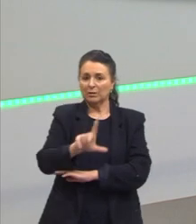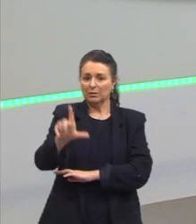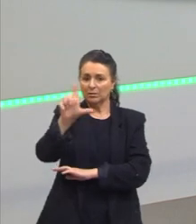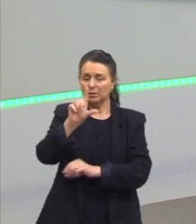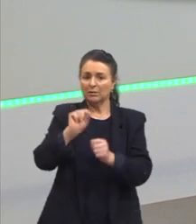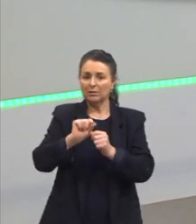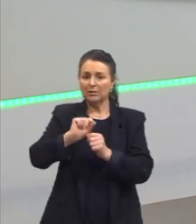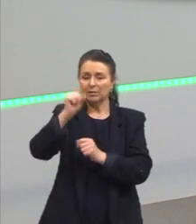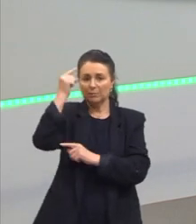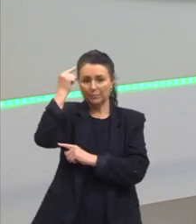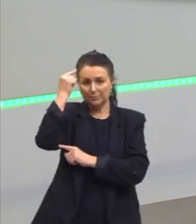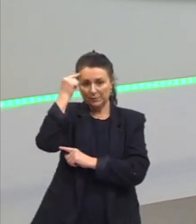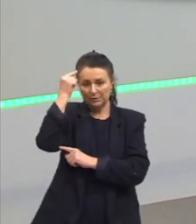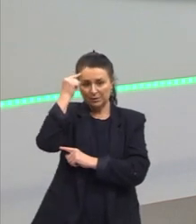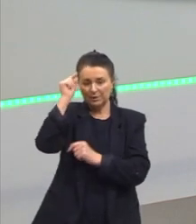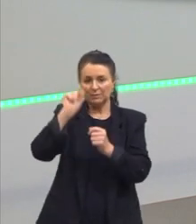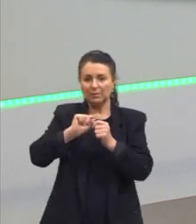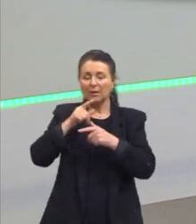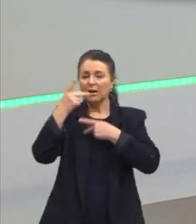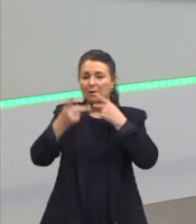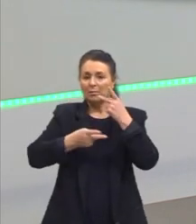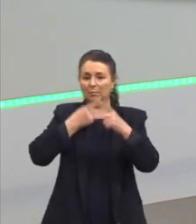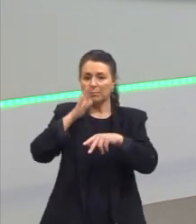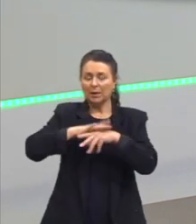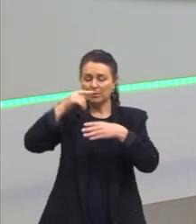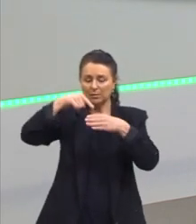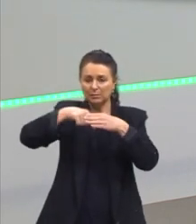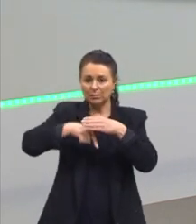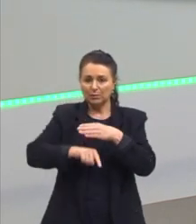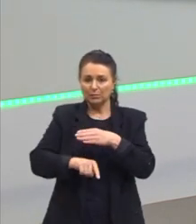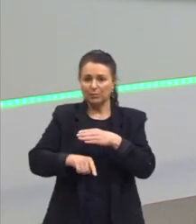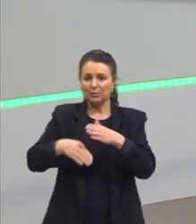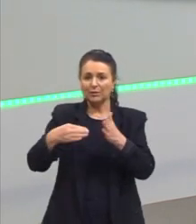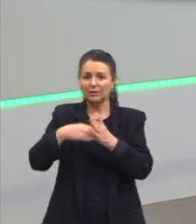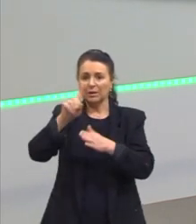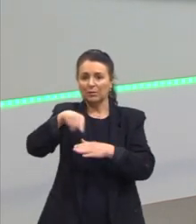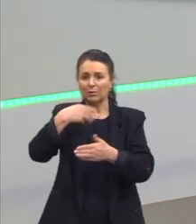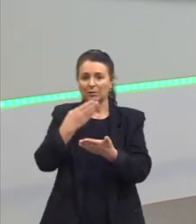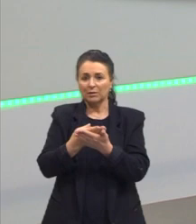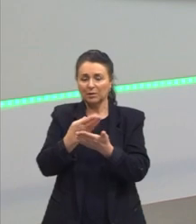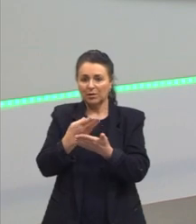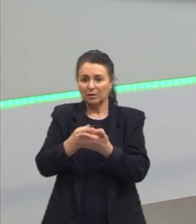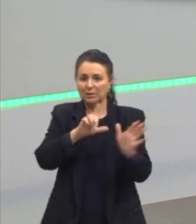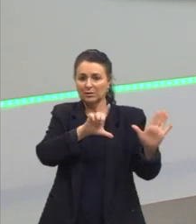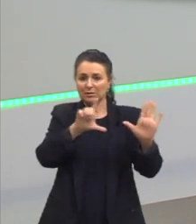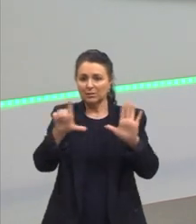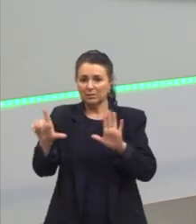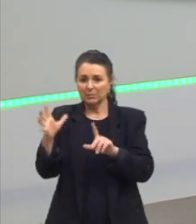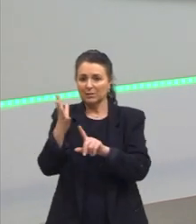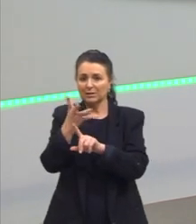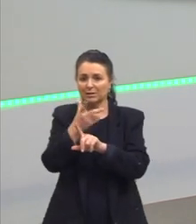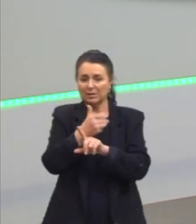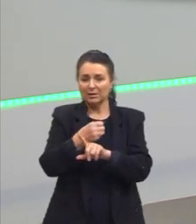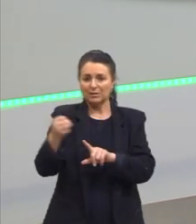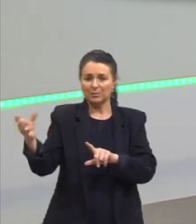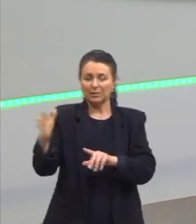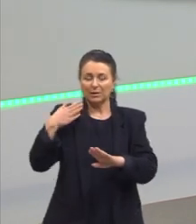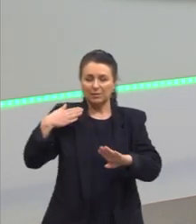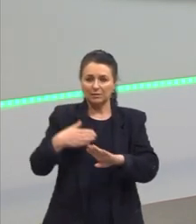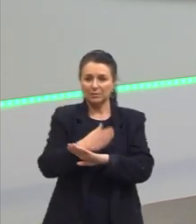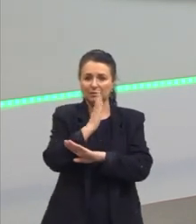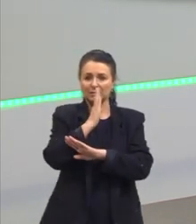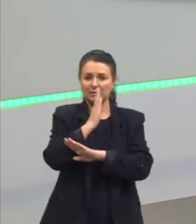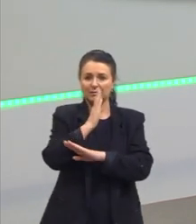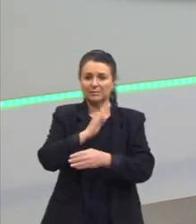faz a gente refletir, pensar e falar um pouquinho mais sobre as coisas. Então, até a nossa próxima aula, falar sobre Semana de Arte Moderna. Partiu passar.